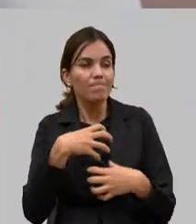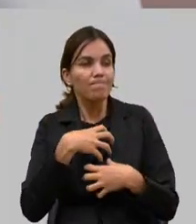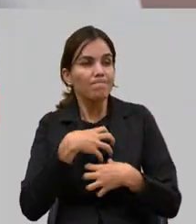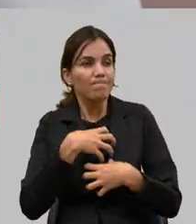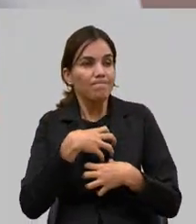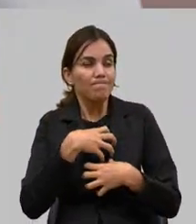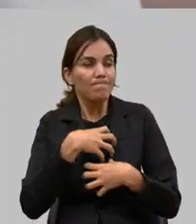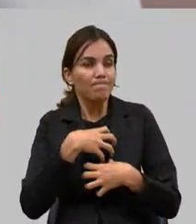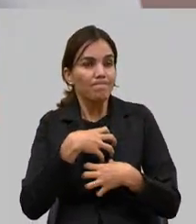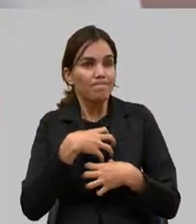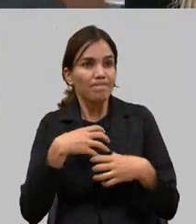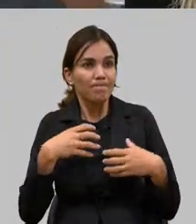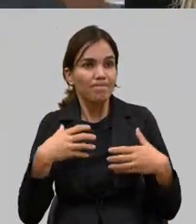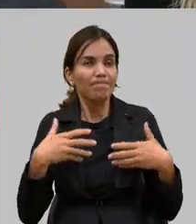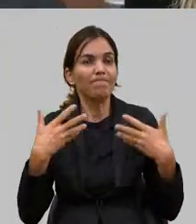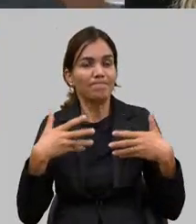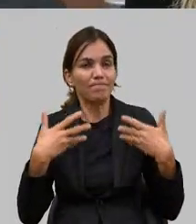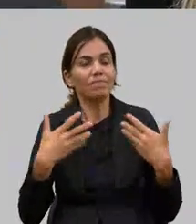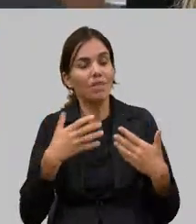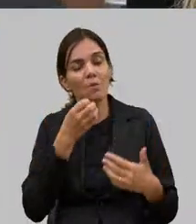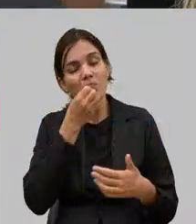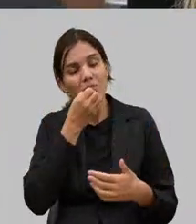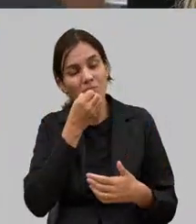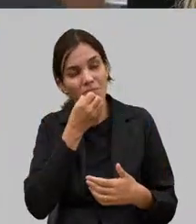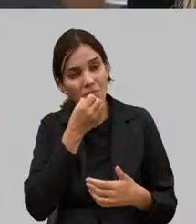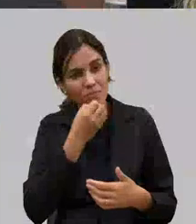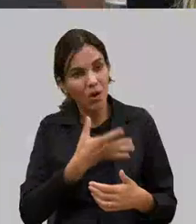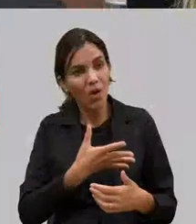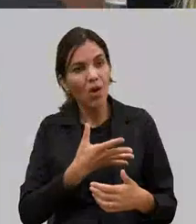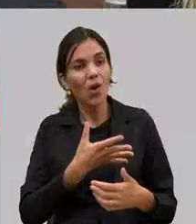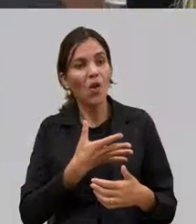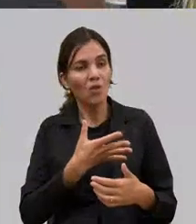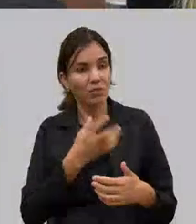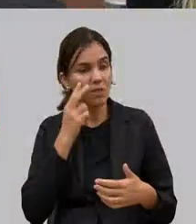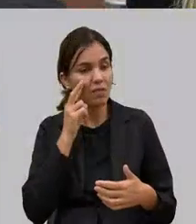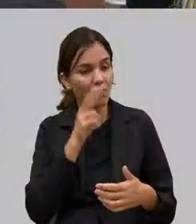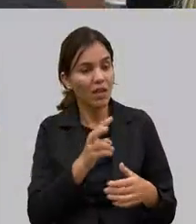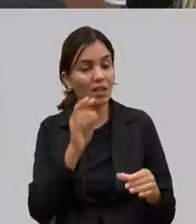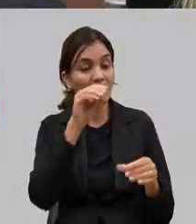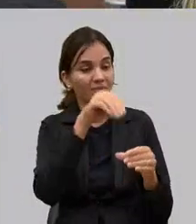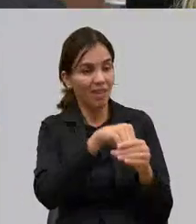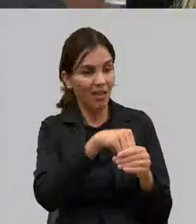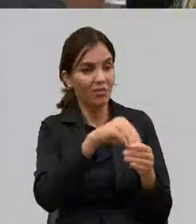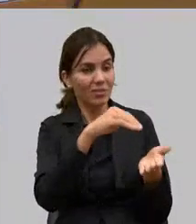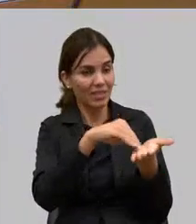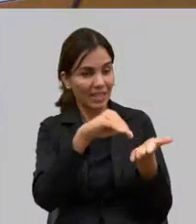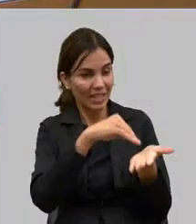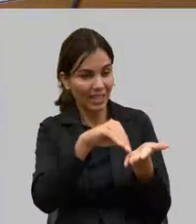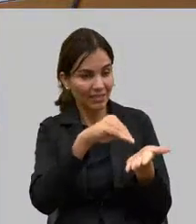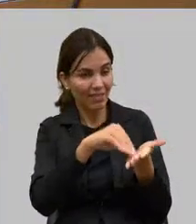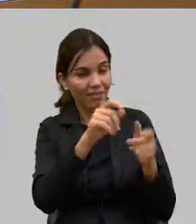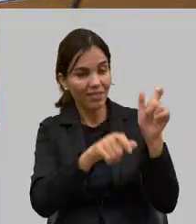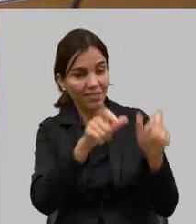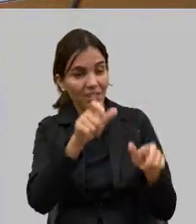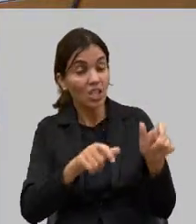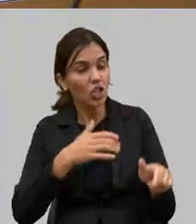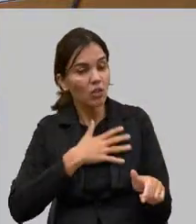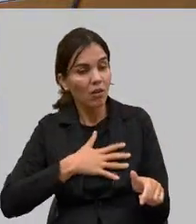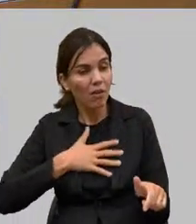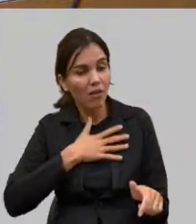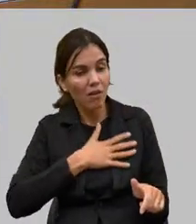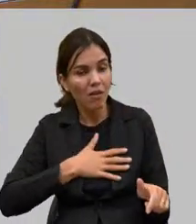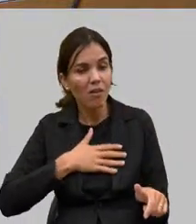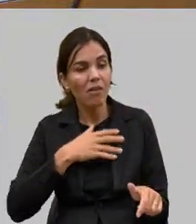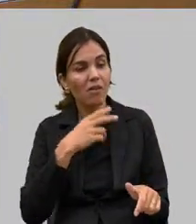isso é muito bom ver gente dentro de uma secretaria que realmente gosta do que está fazendo